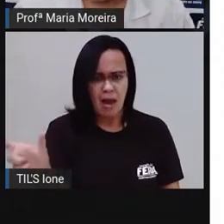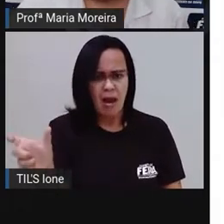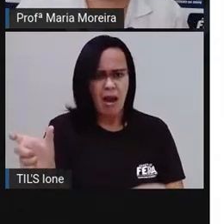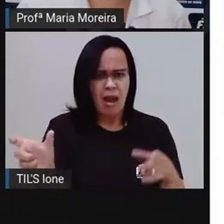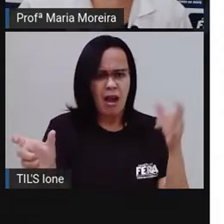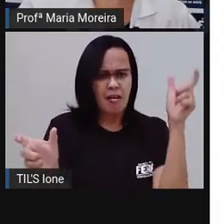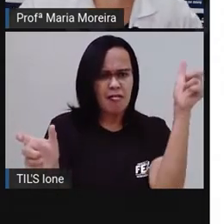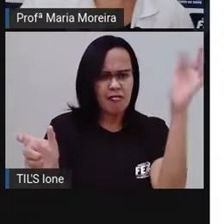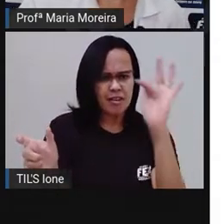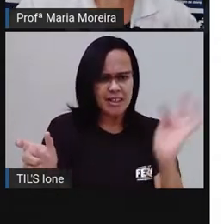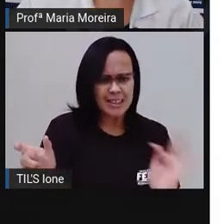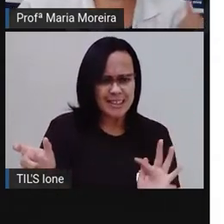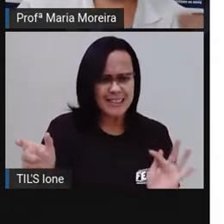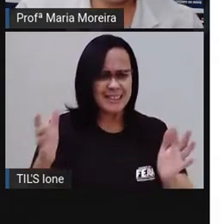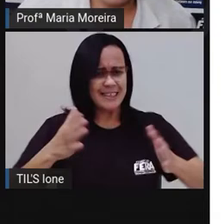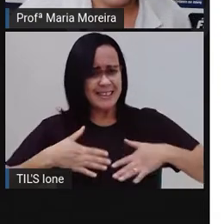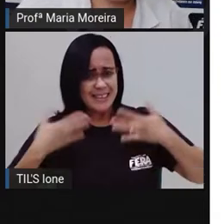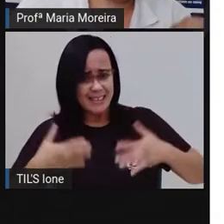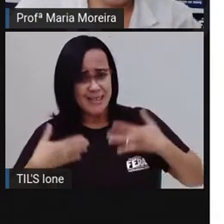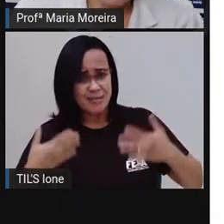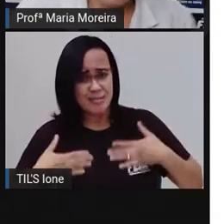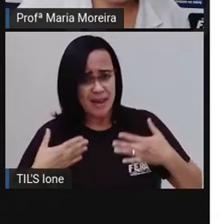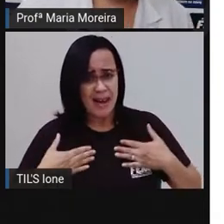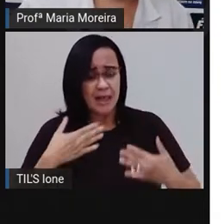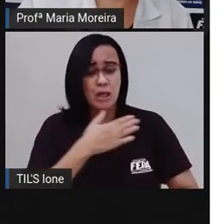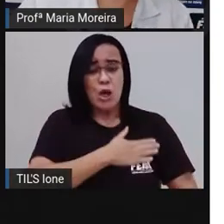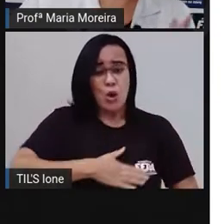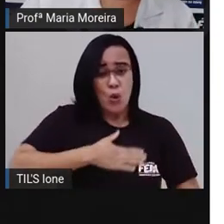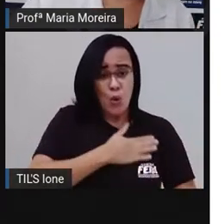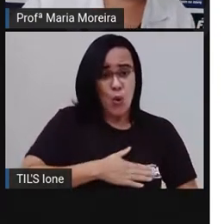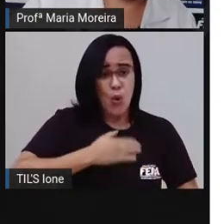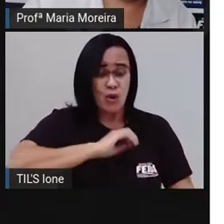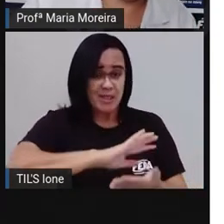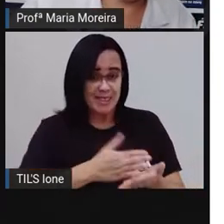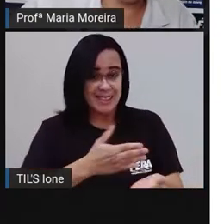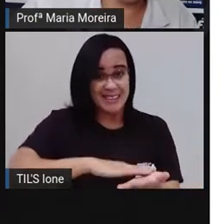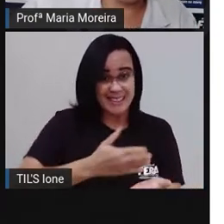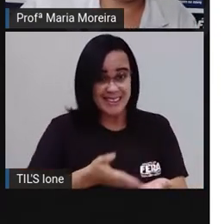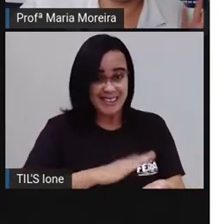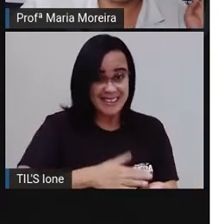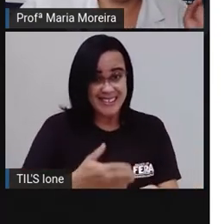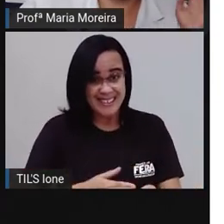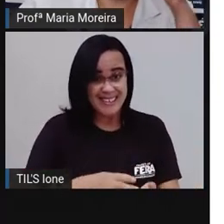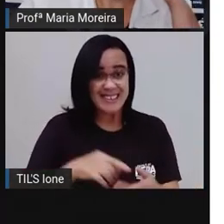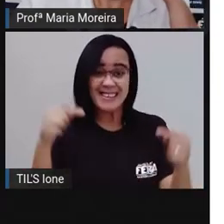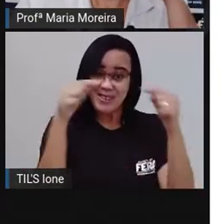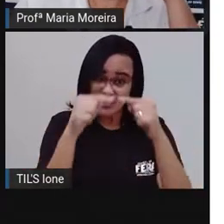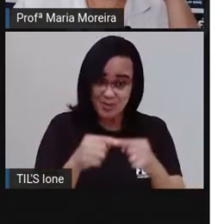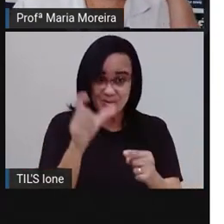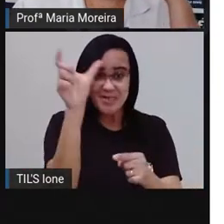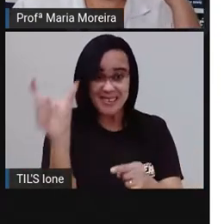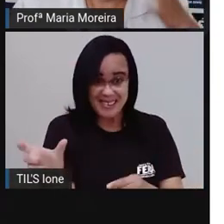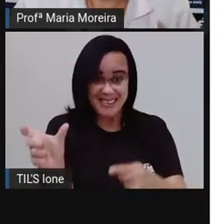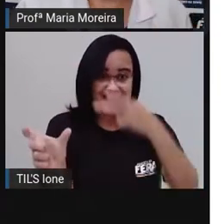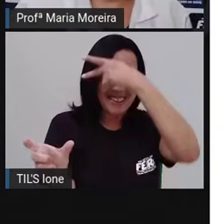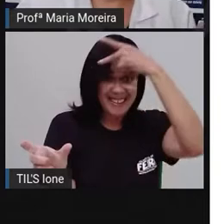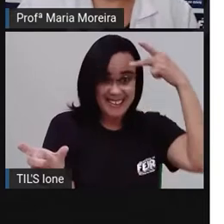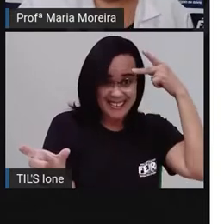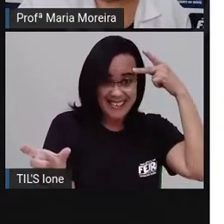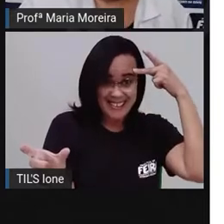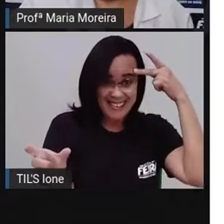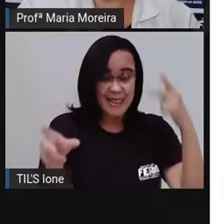é muito animada. Provânia gosta de samba. Aí você ficou mais a cara dela, né, gente? Bem melhor. Então, se eu digo,